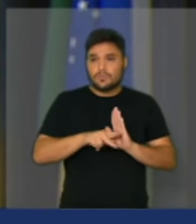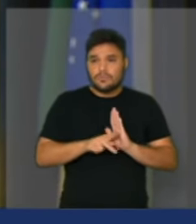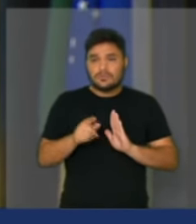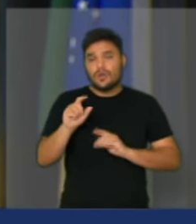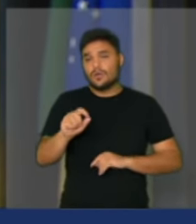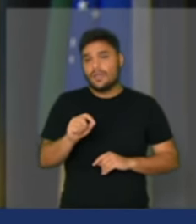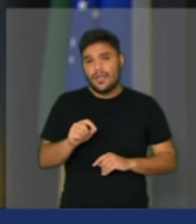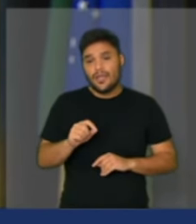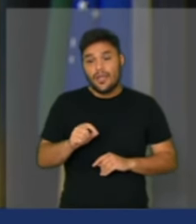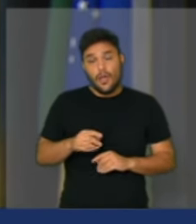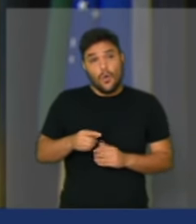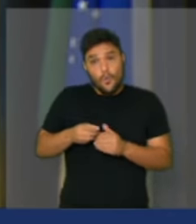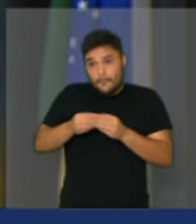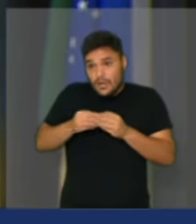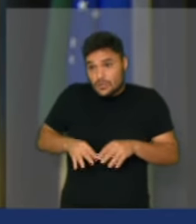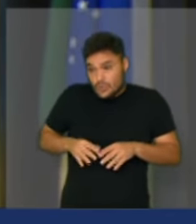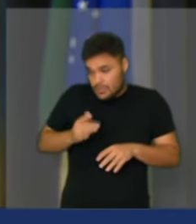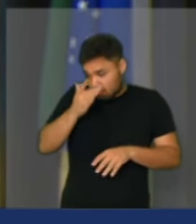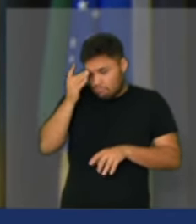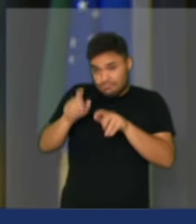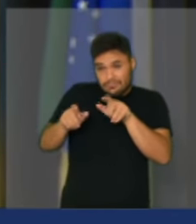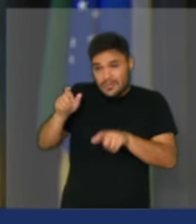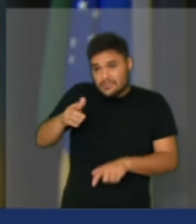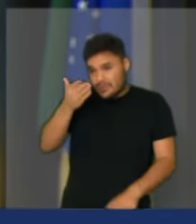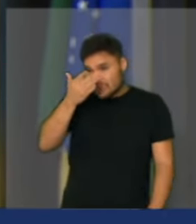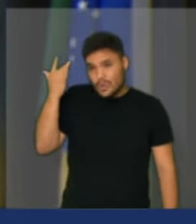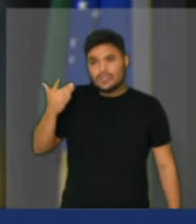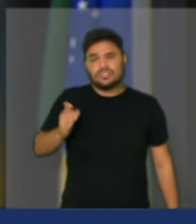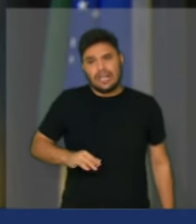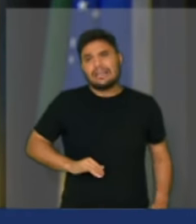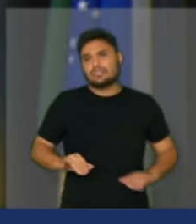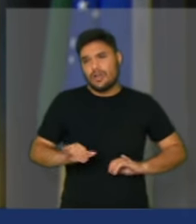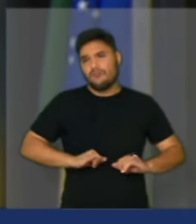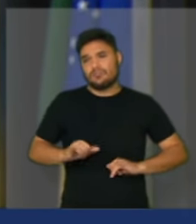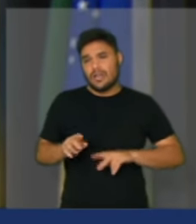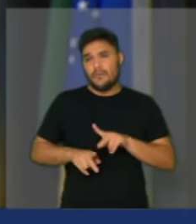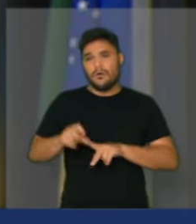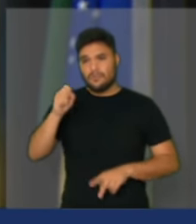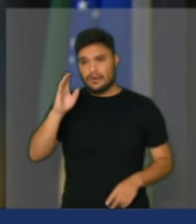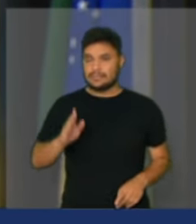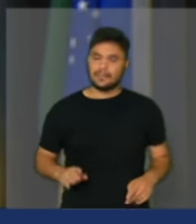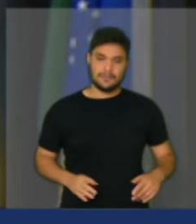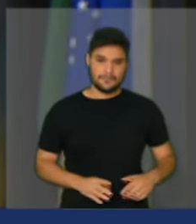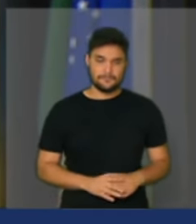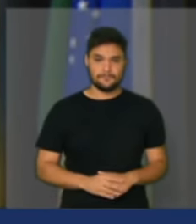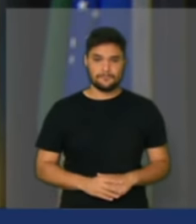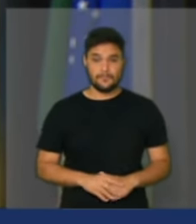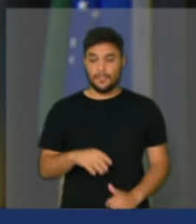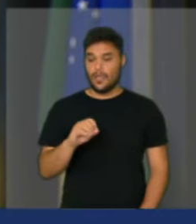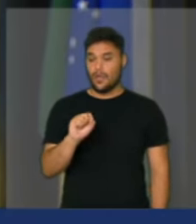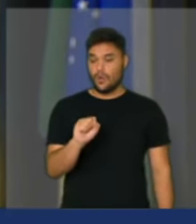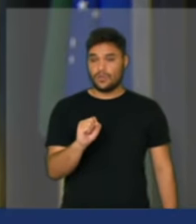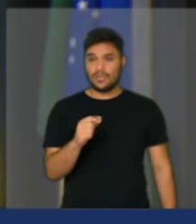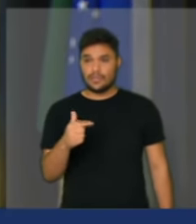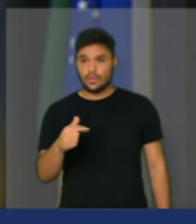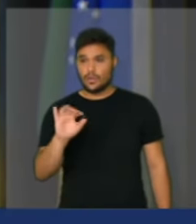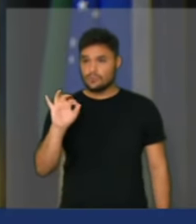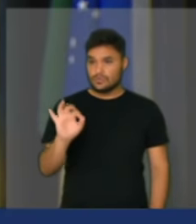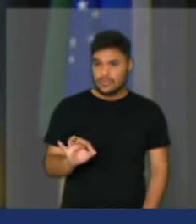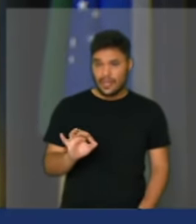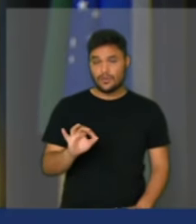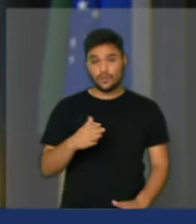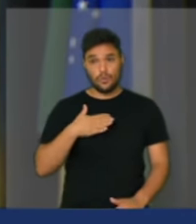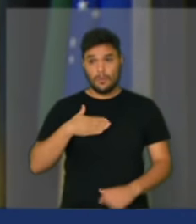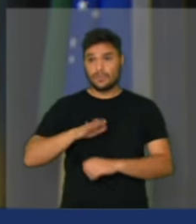uma conta para um consumidor já tão fragilizado como o povo brasileiro nesse momento. 82% da mão de obra ativa do meu